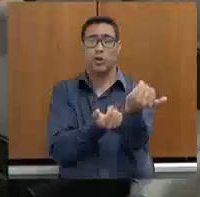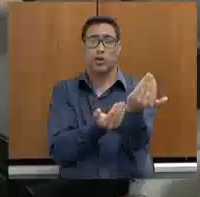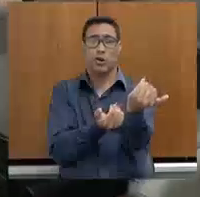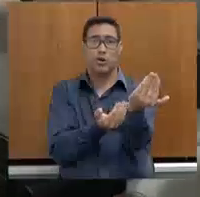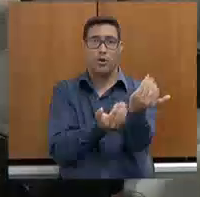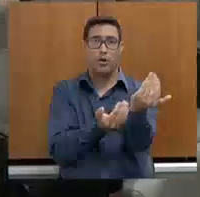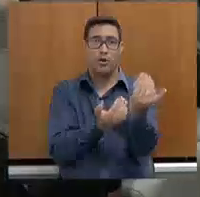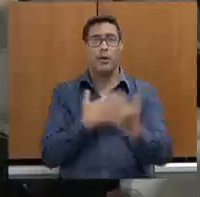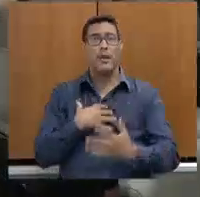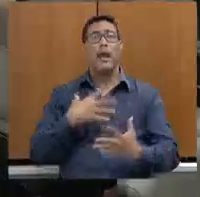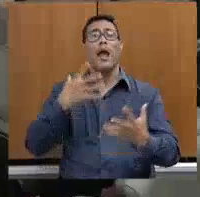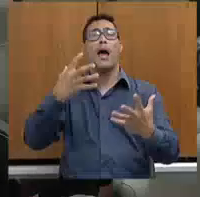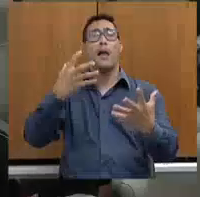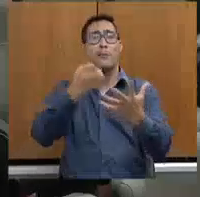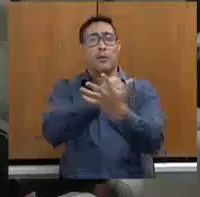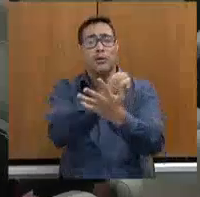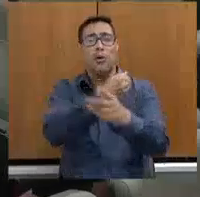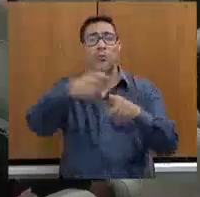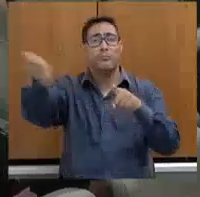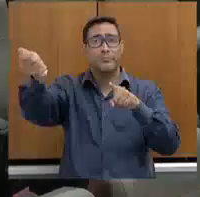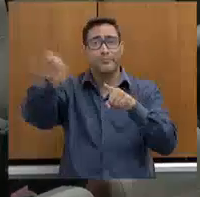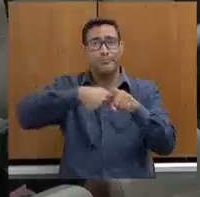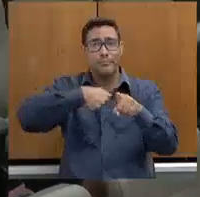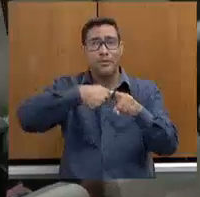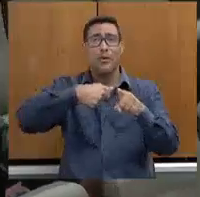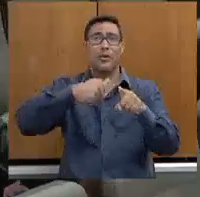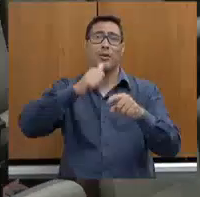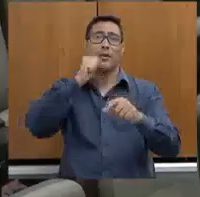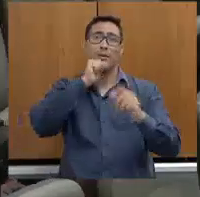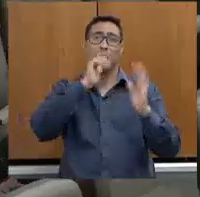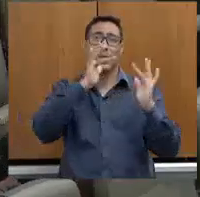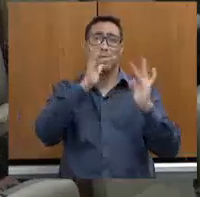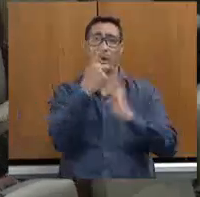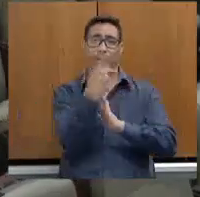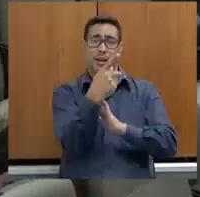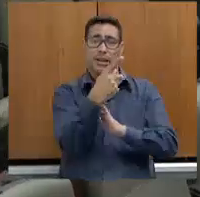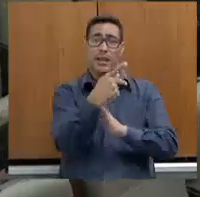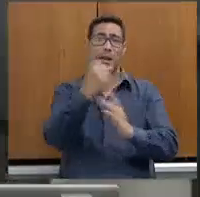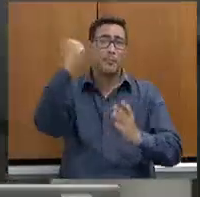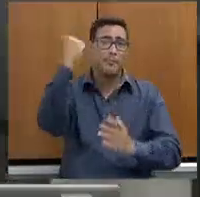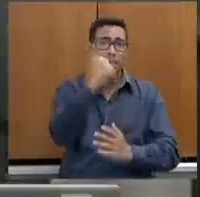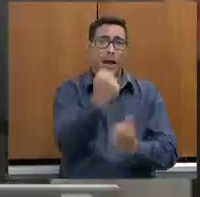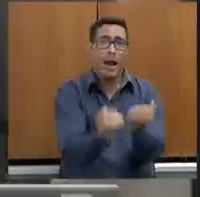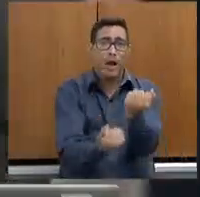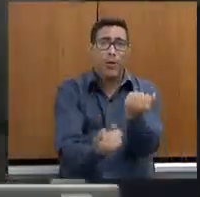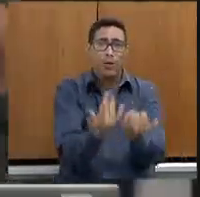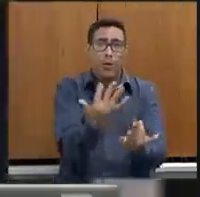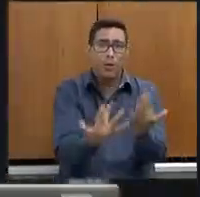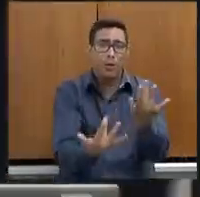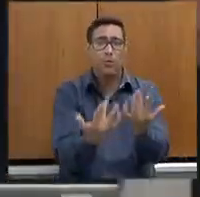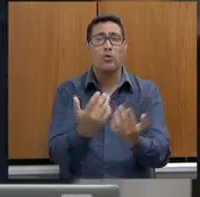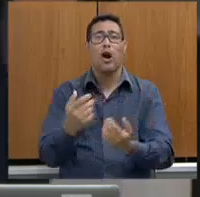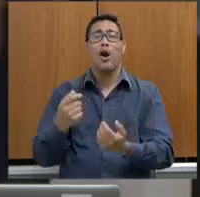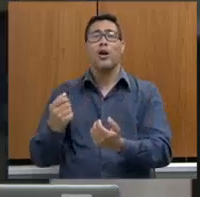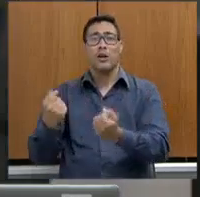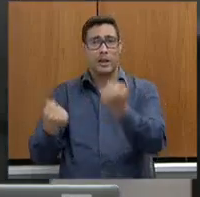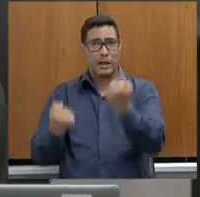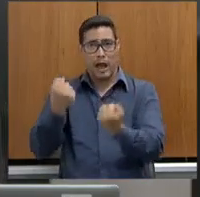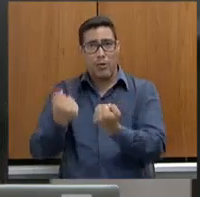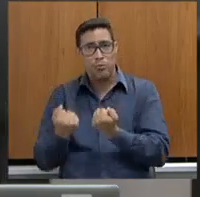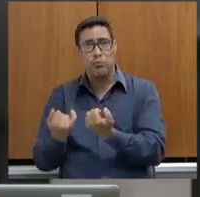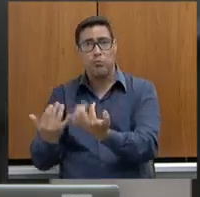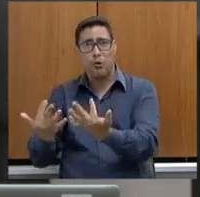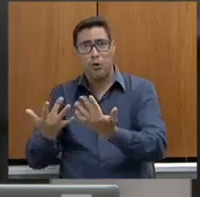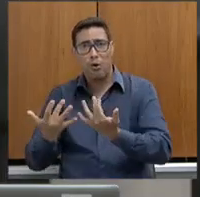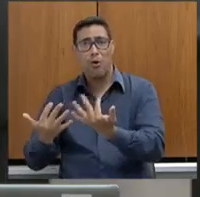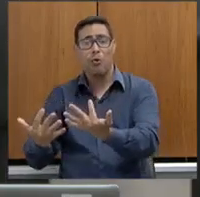estupraram a namorada dele, mataram, queimaram, botaram fogo no carro e que vai